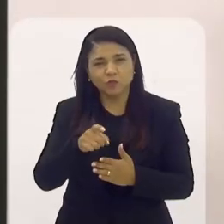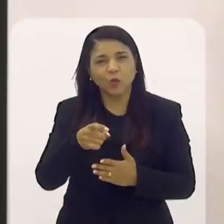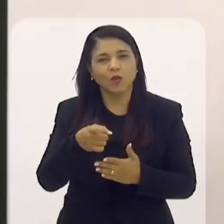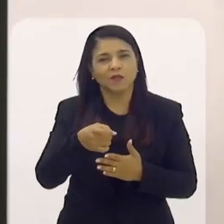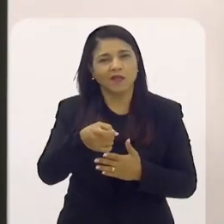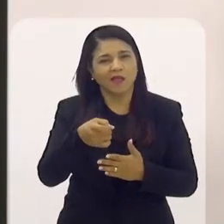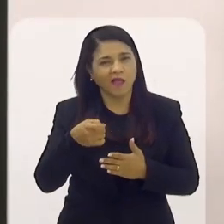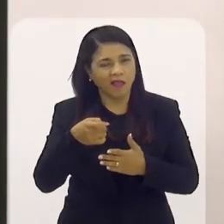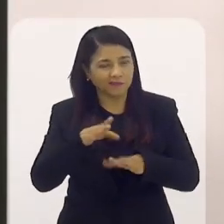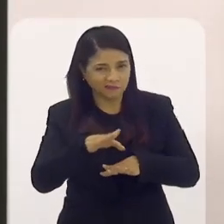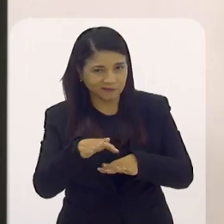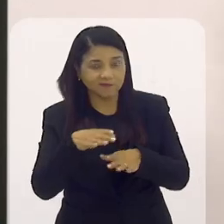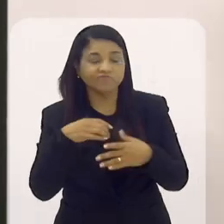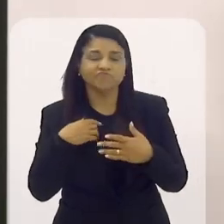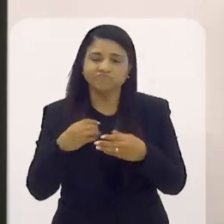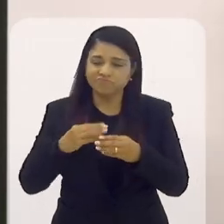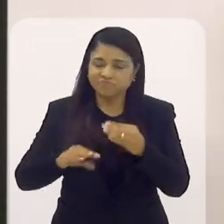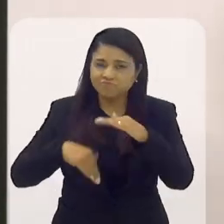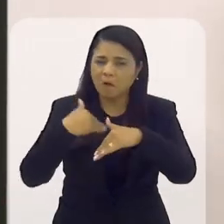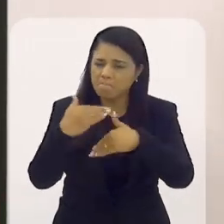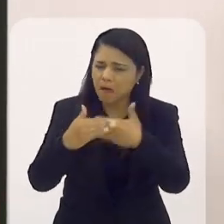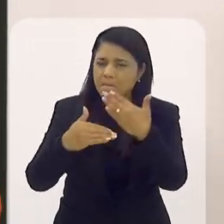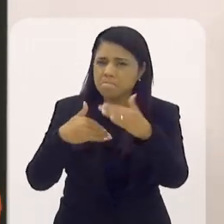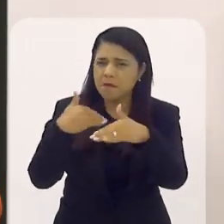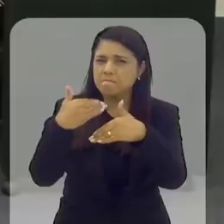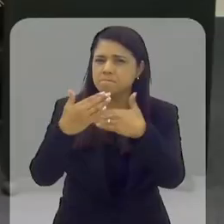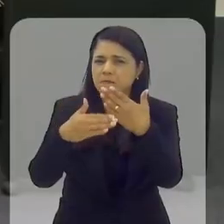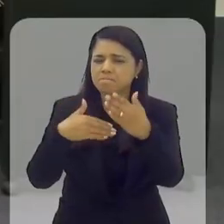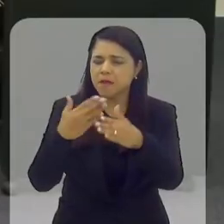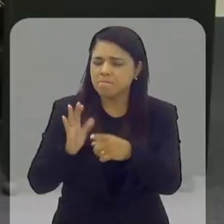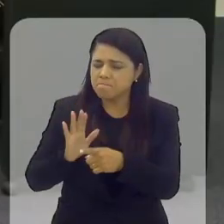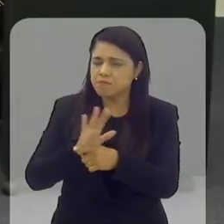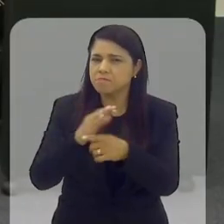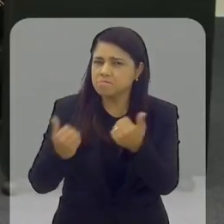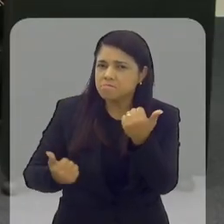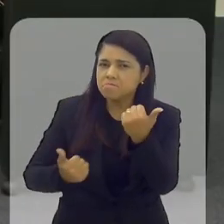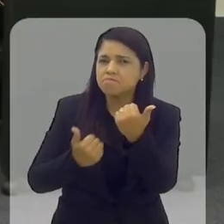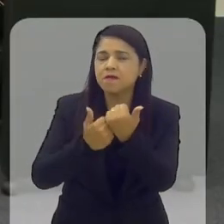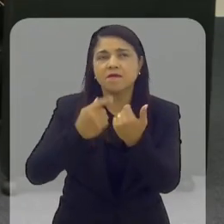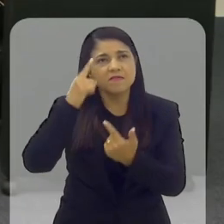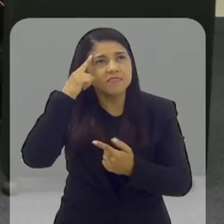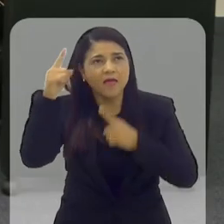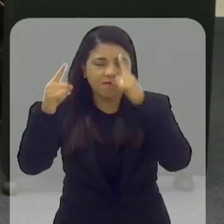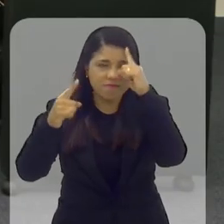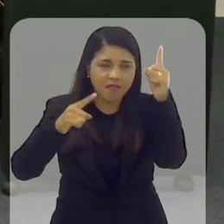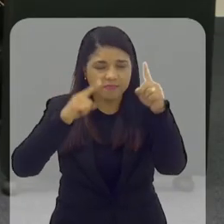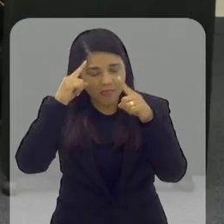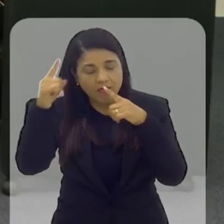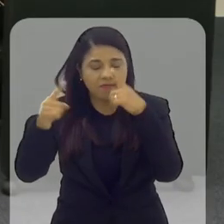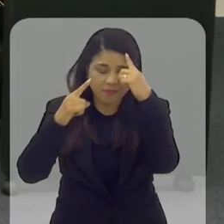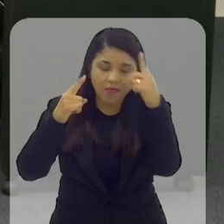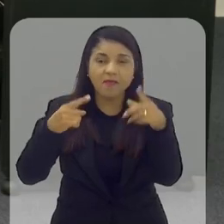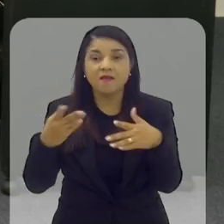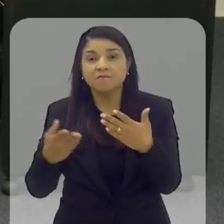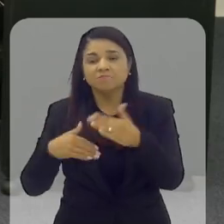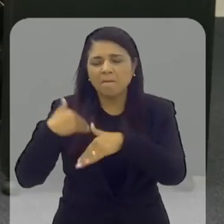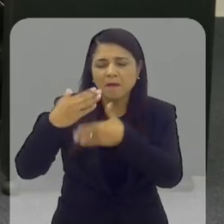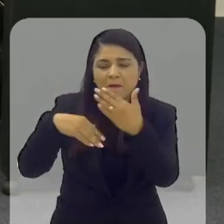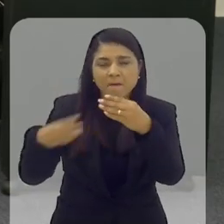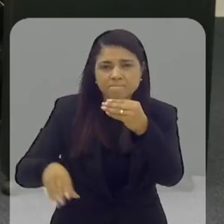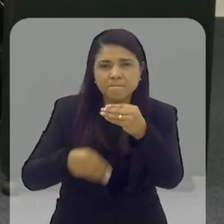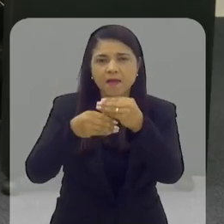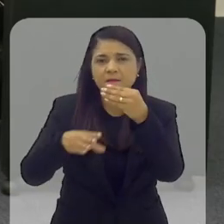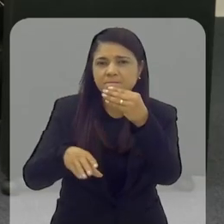passaram vieram contribuindo, cada um colocando mais um tijolo nessa estrutura, cada um com as suas ideias. E hoje nós